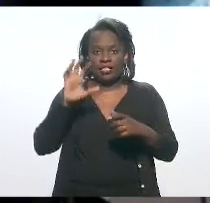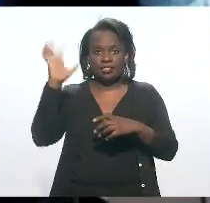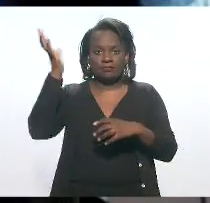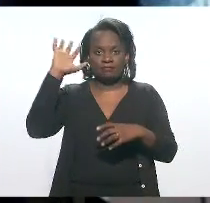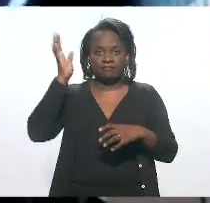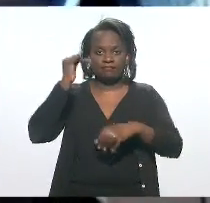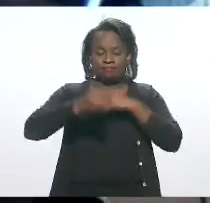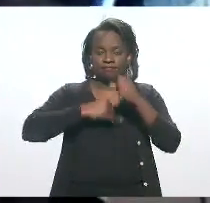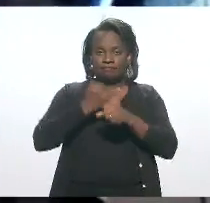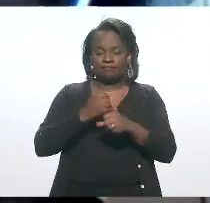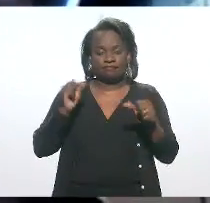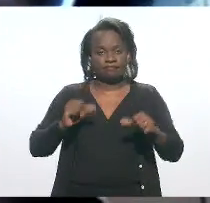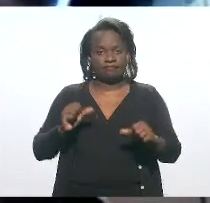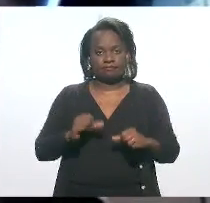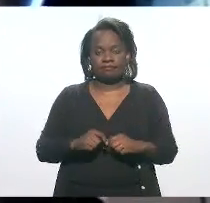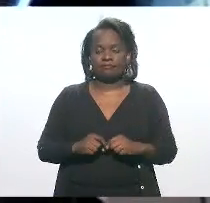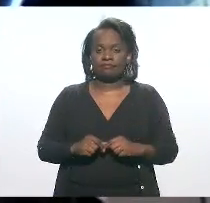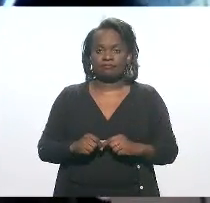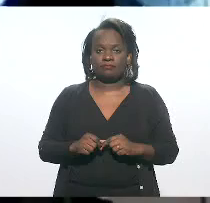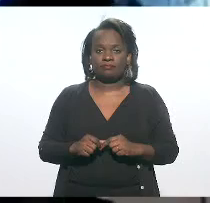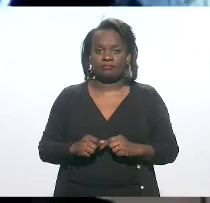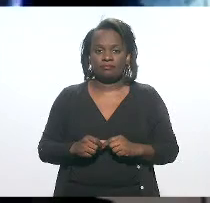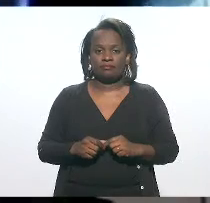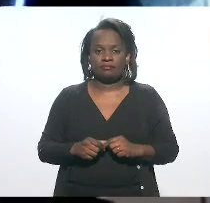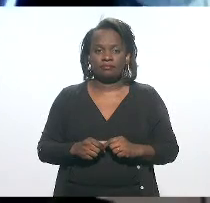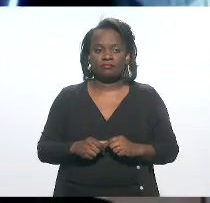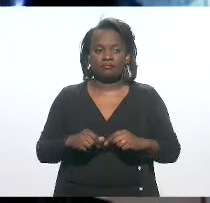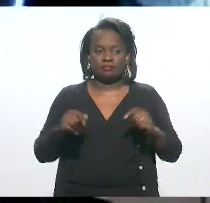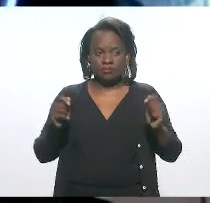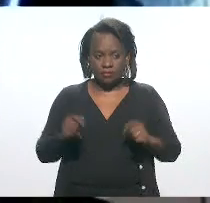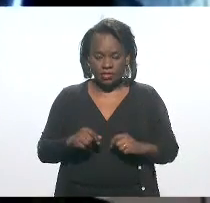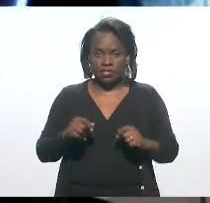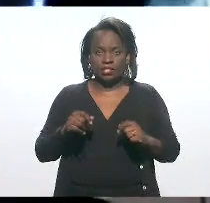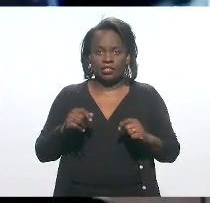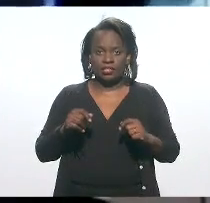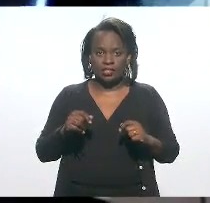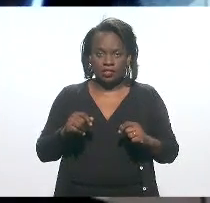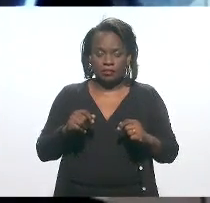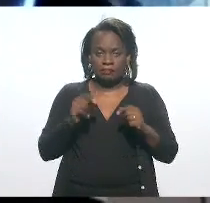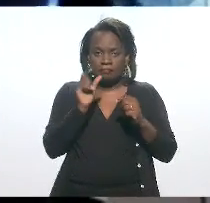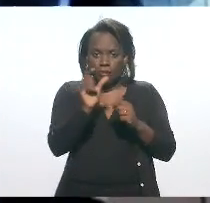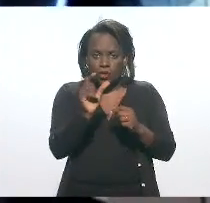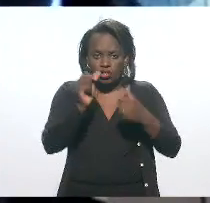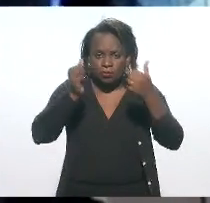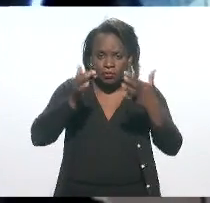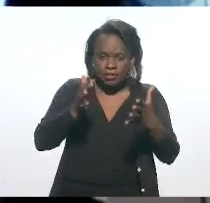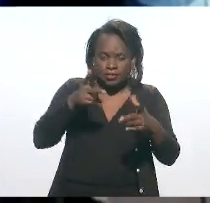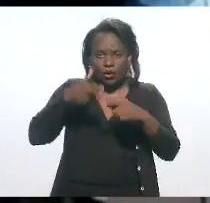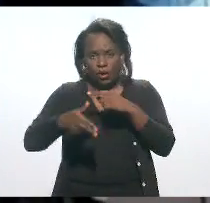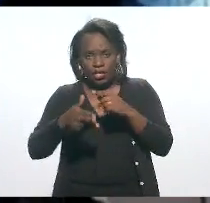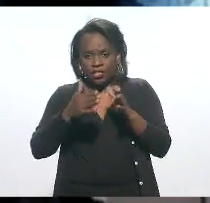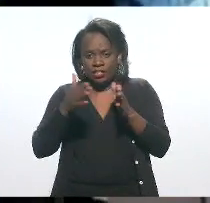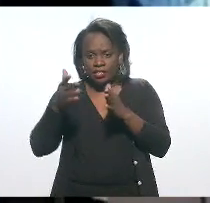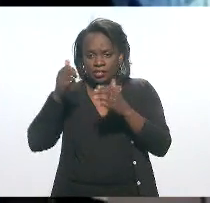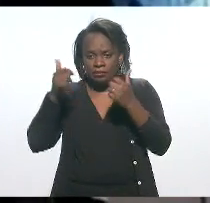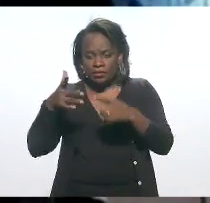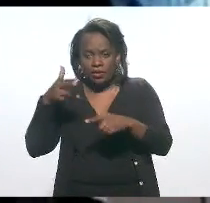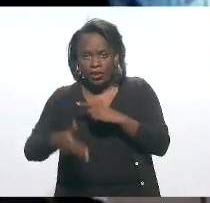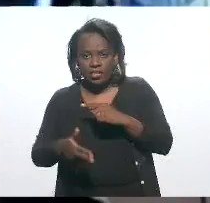realmente não está muito bom. Dá para ter parte da sua fala, dá para saber